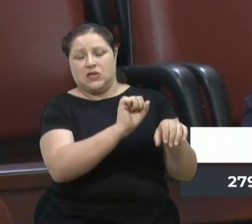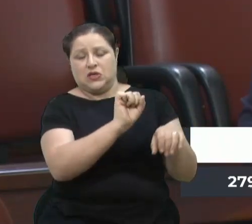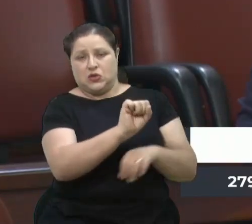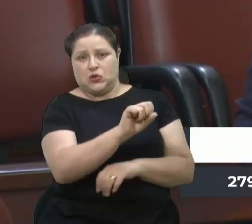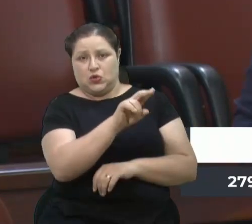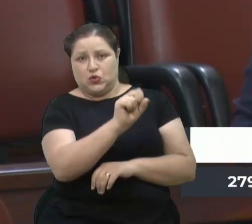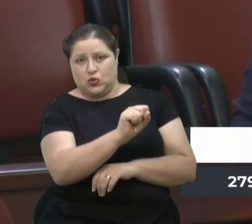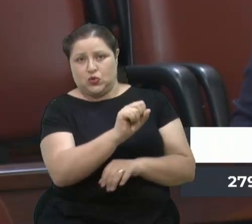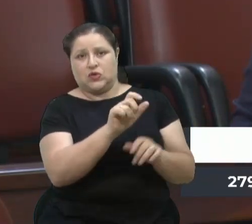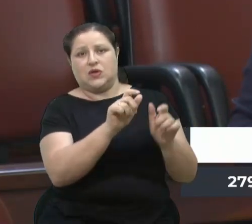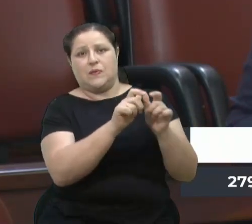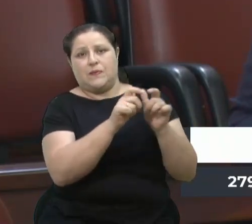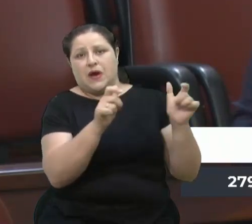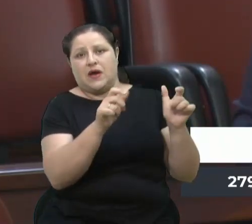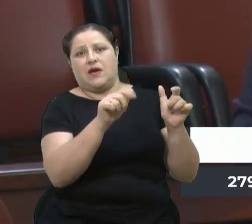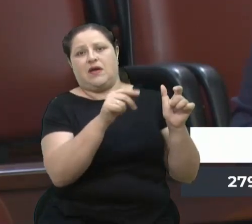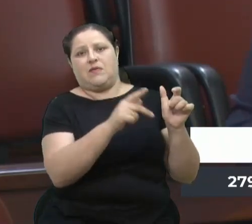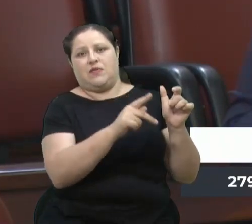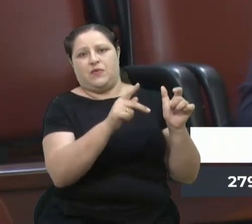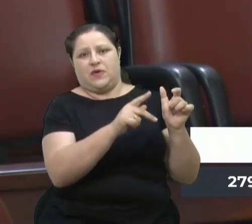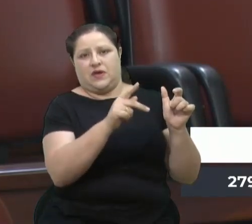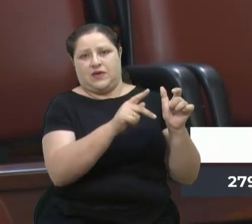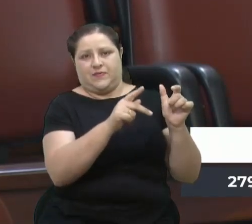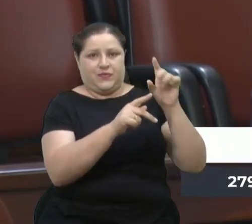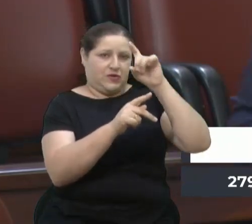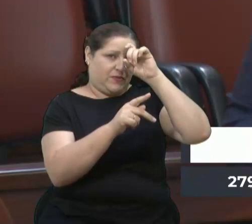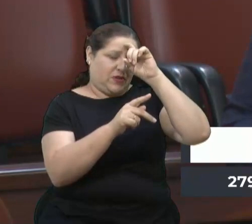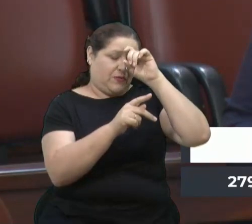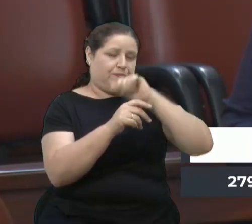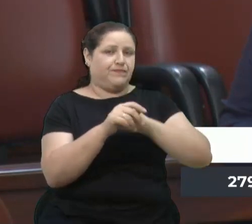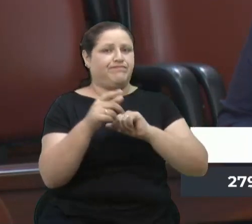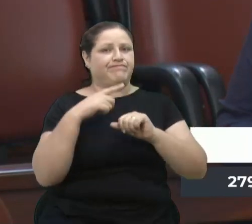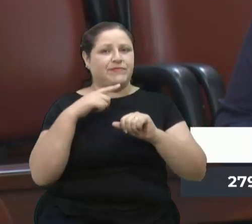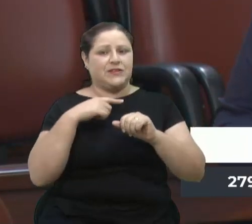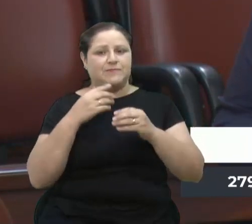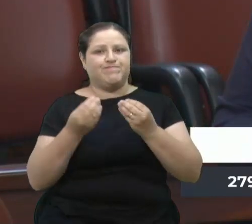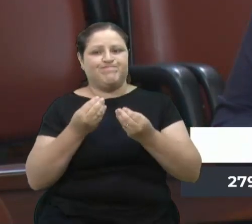Hospital Pompeia. Pois bem, chegamos a um dilema.